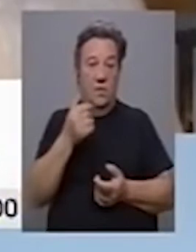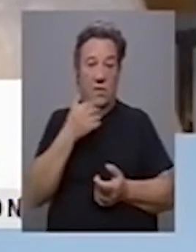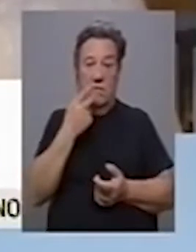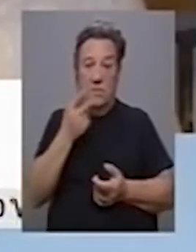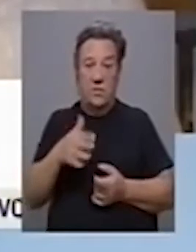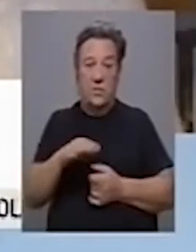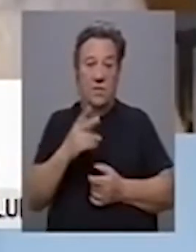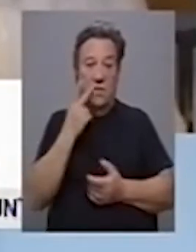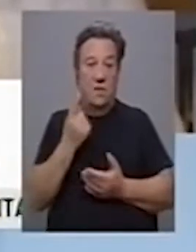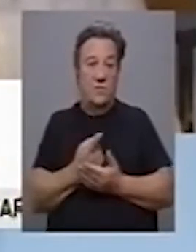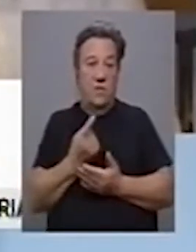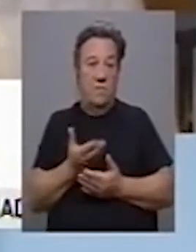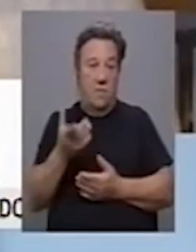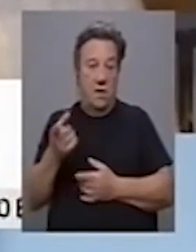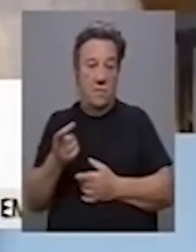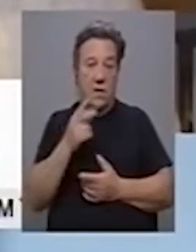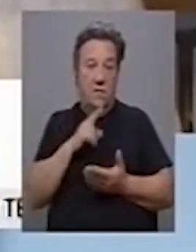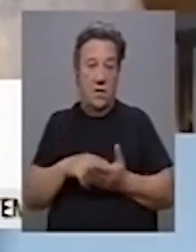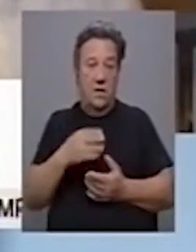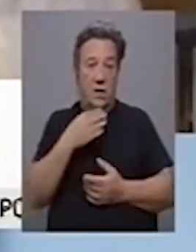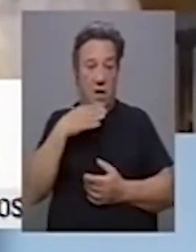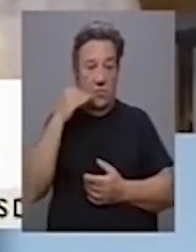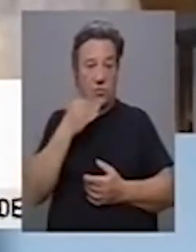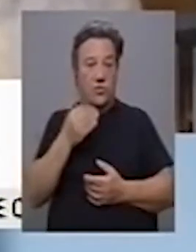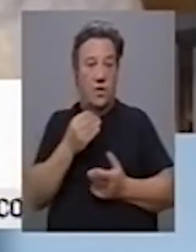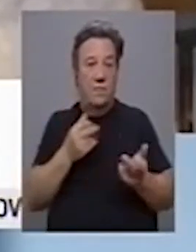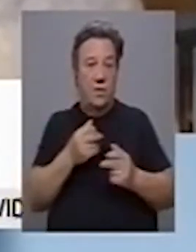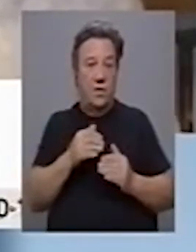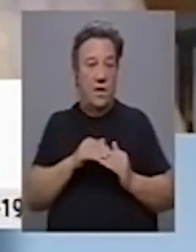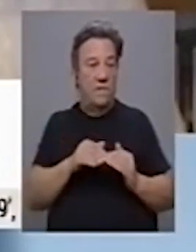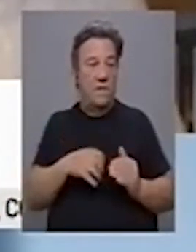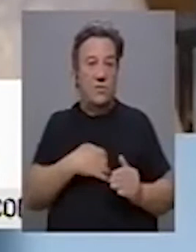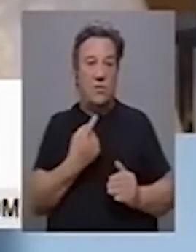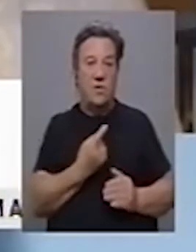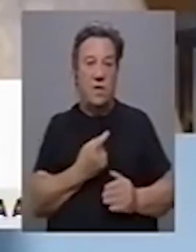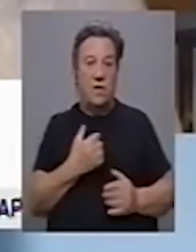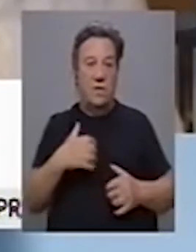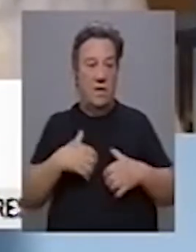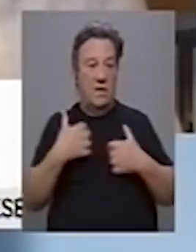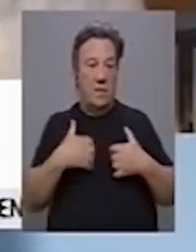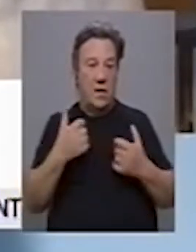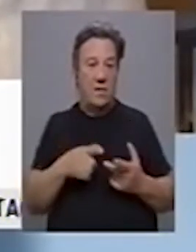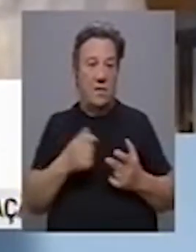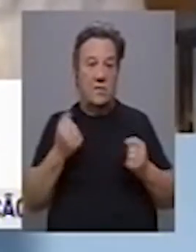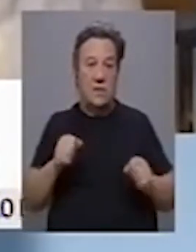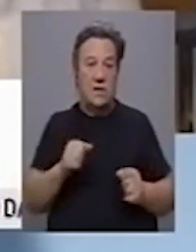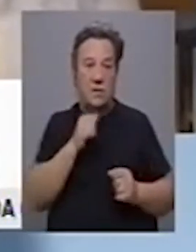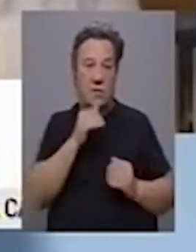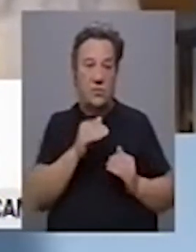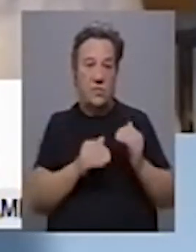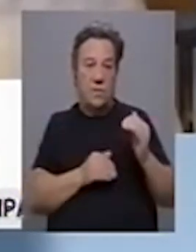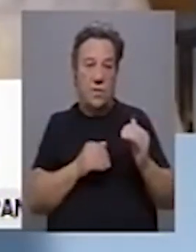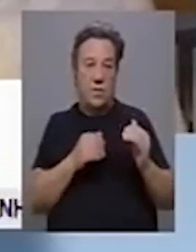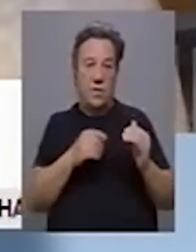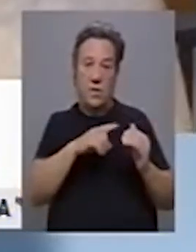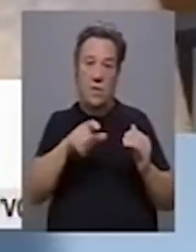situações de maior isolamento, mas de facto os adultos jovens apareceram aqui com níveis de solidão, de irritabilidade e também de stress superiores ao resto da